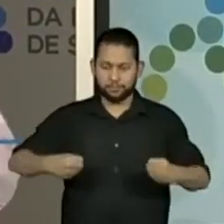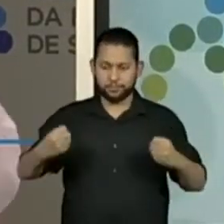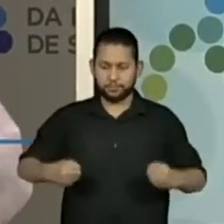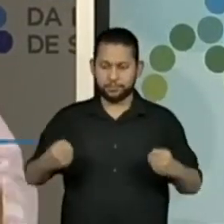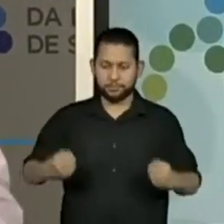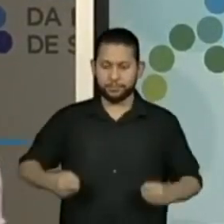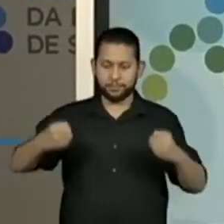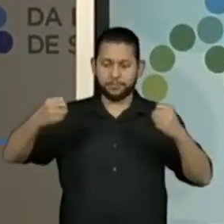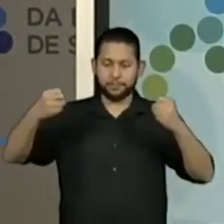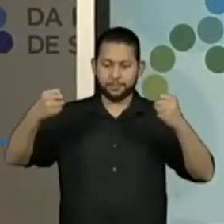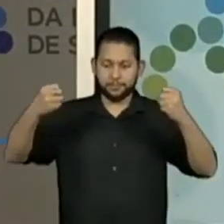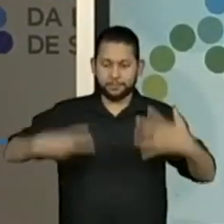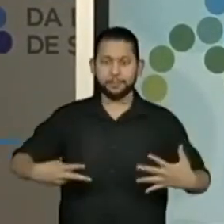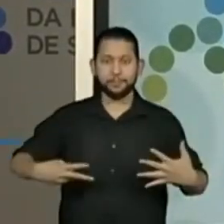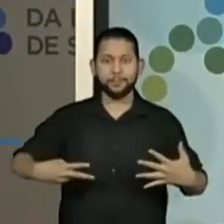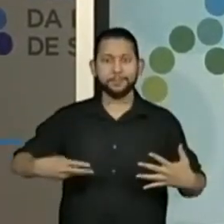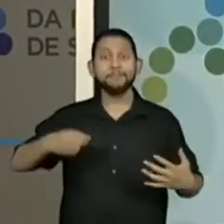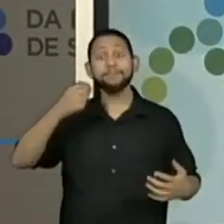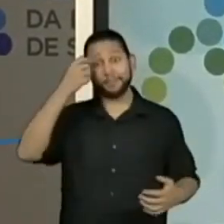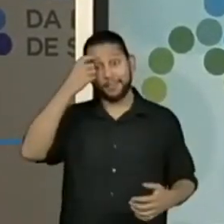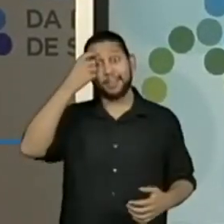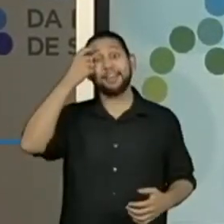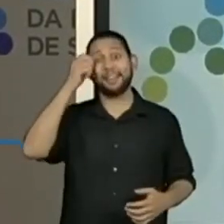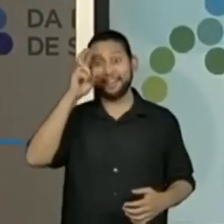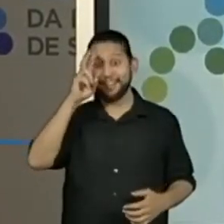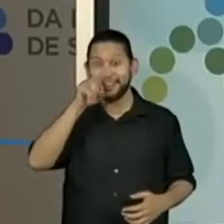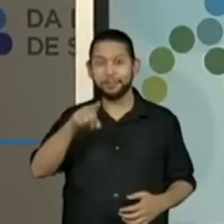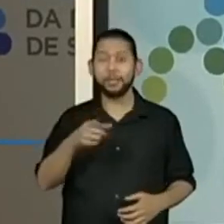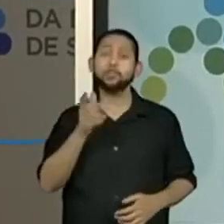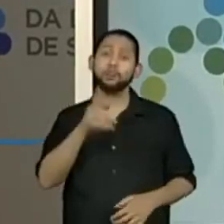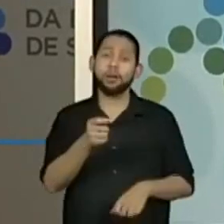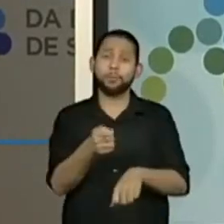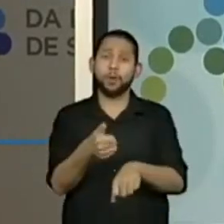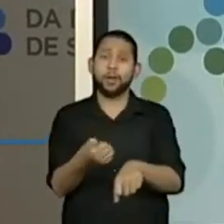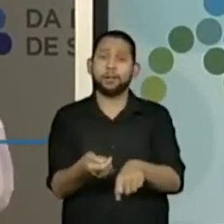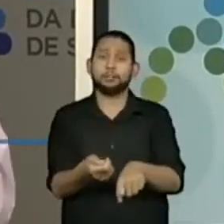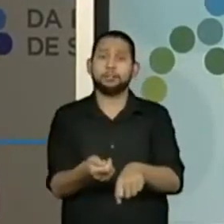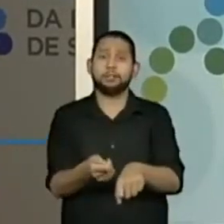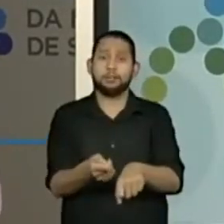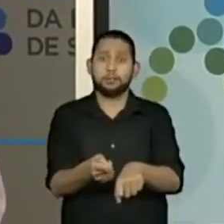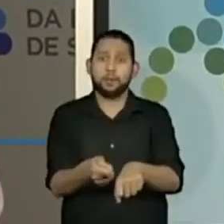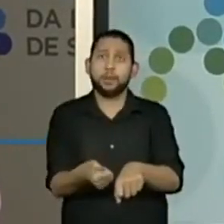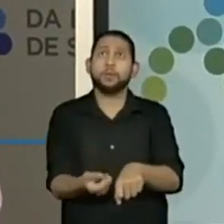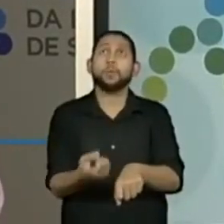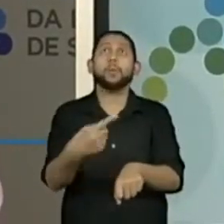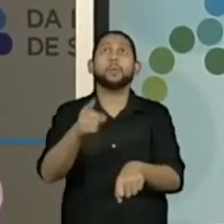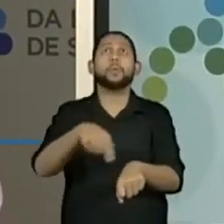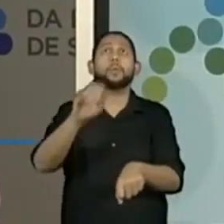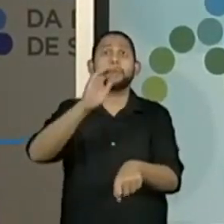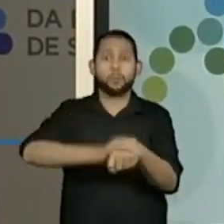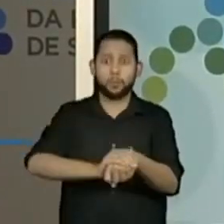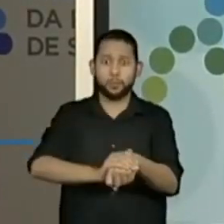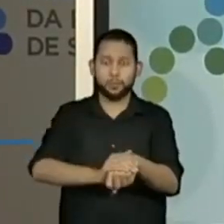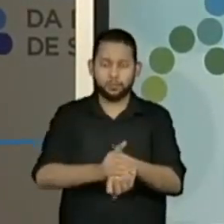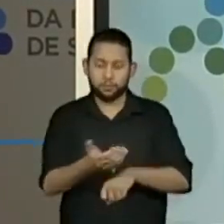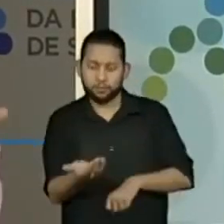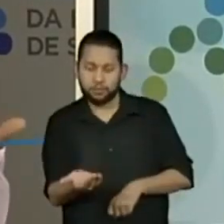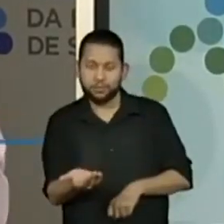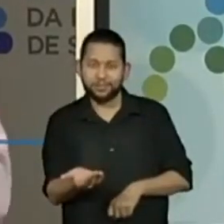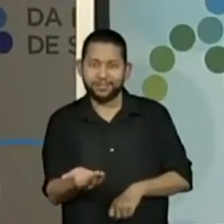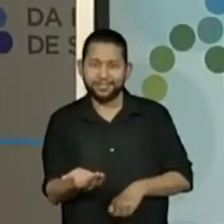possibilidades de um evento acontecer. Em um jogo como o para o ímpar e